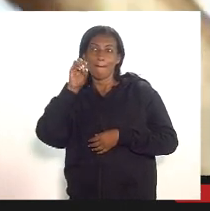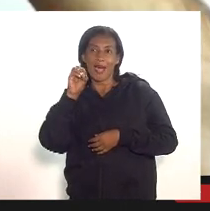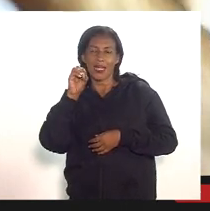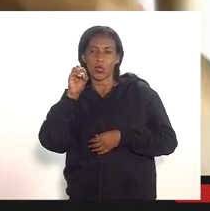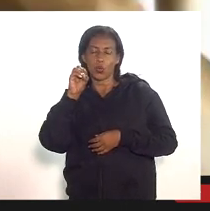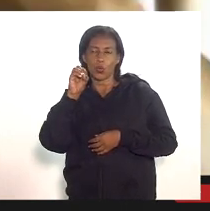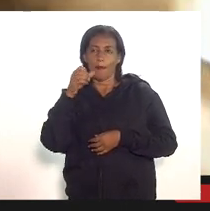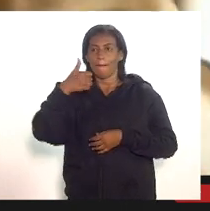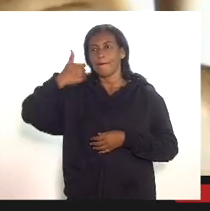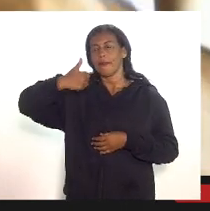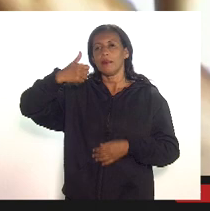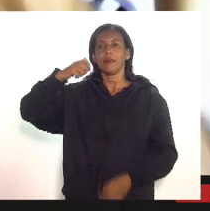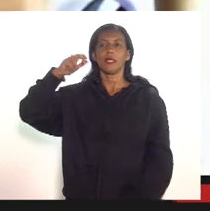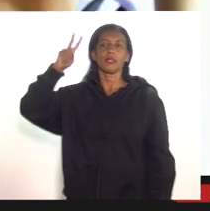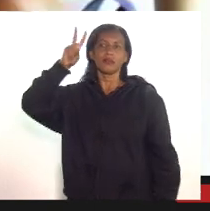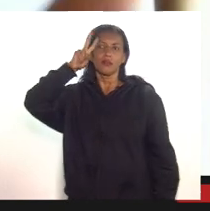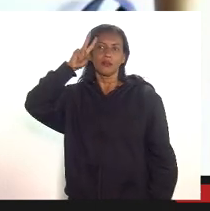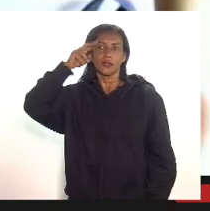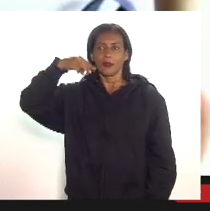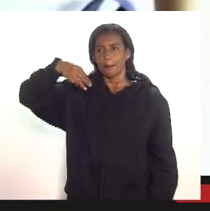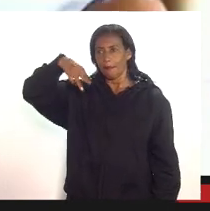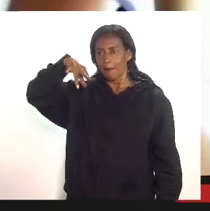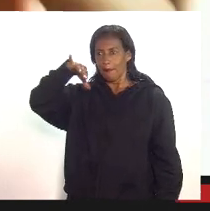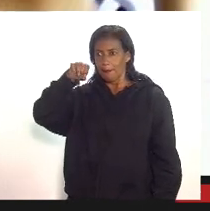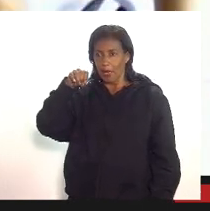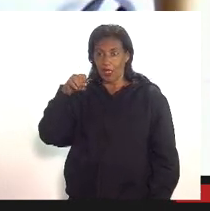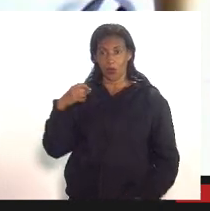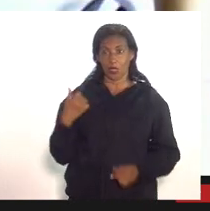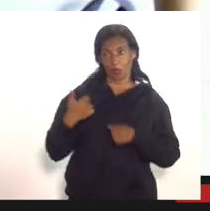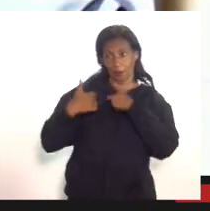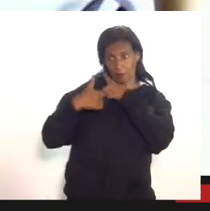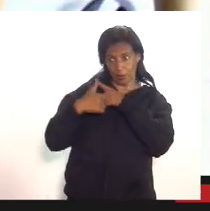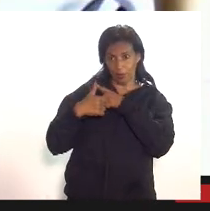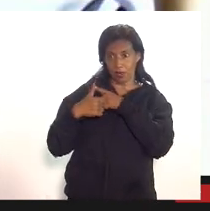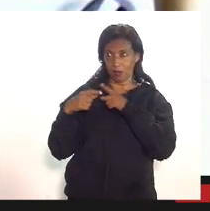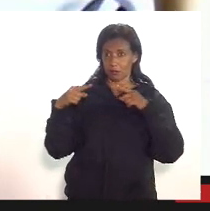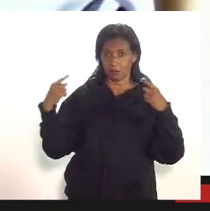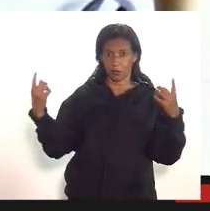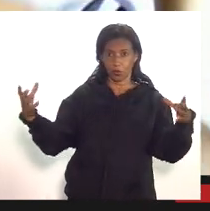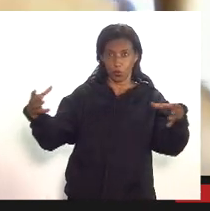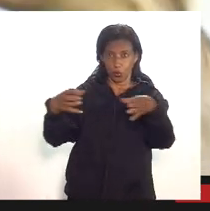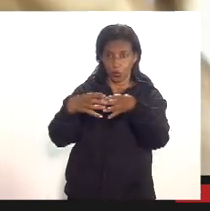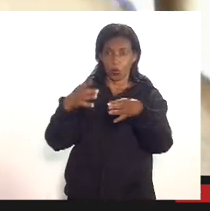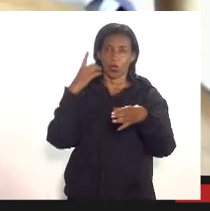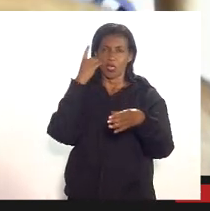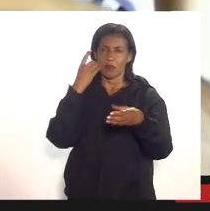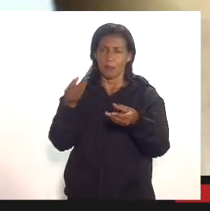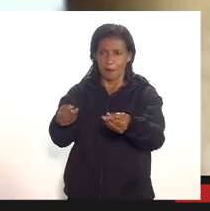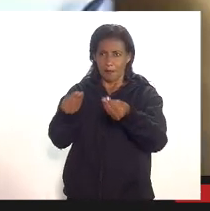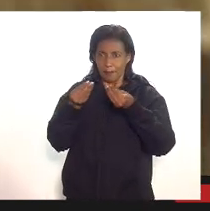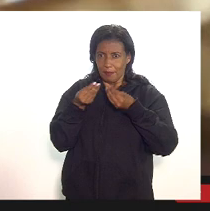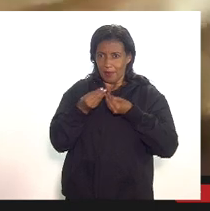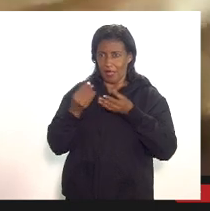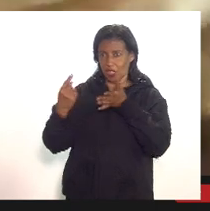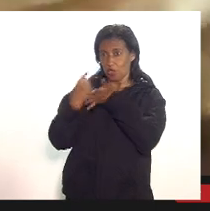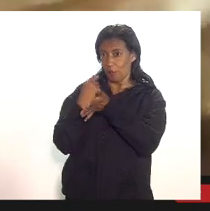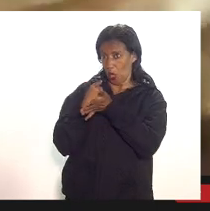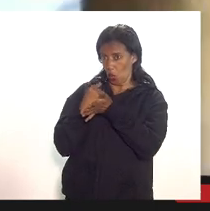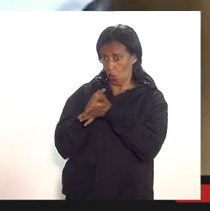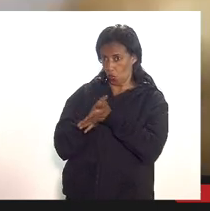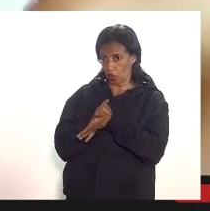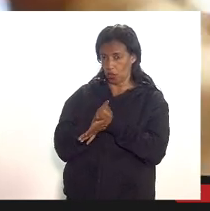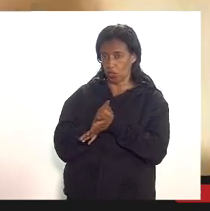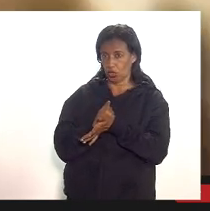-feira de maio então eu tenho que receber as perguntas dos senhores deputados nessa reunião